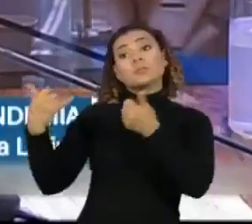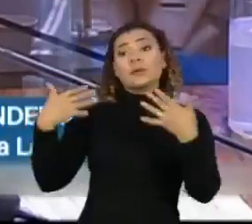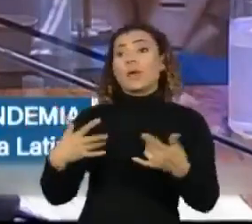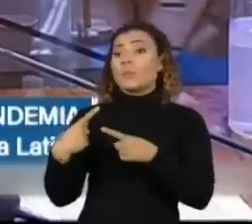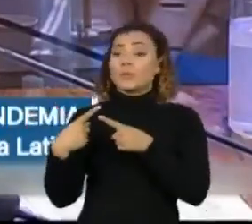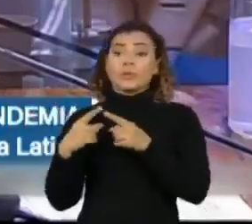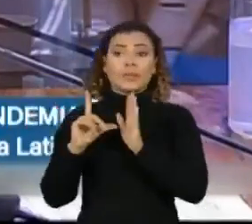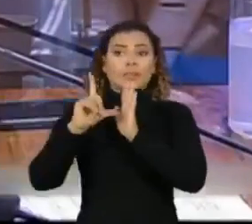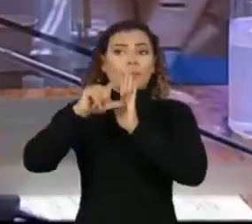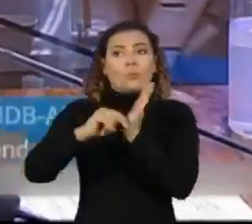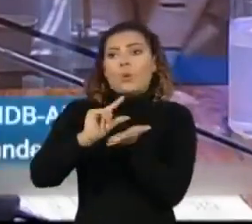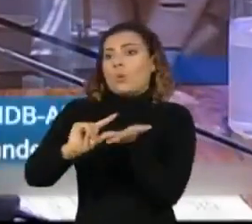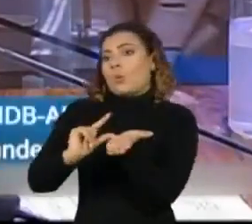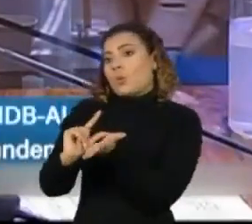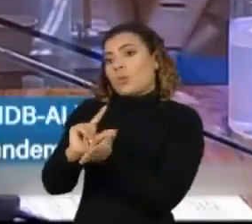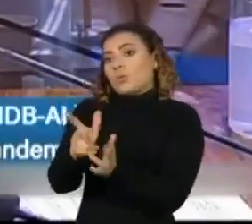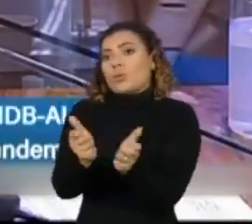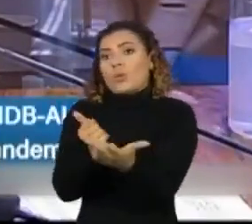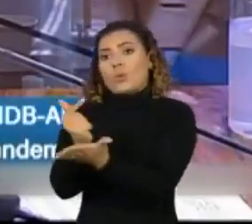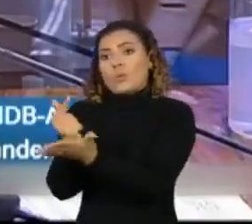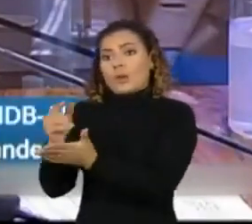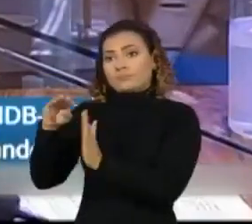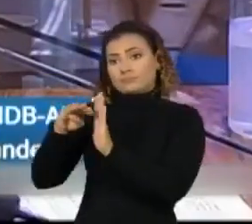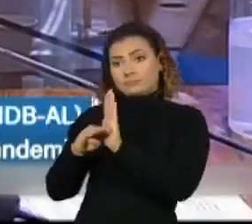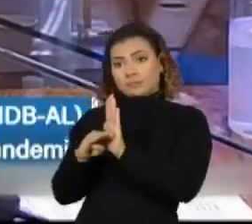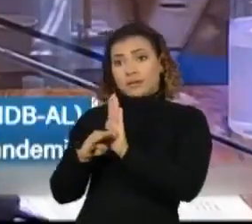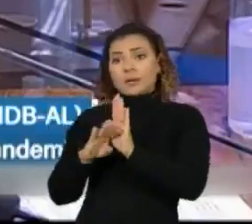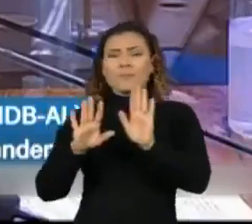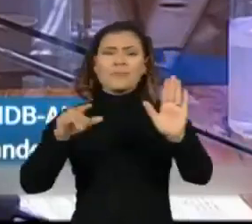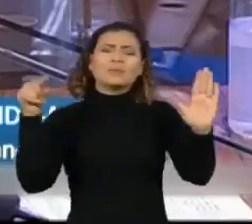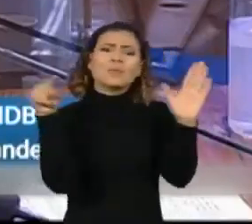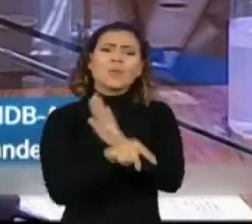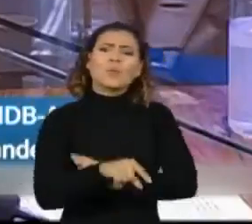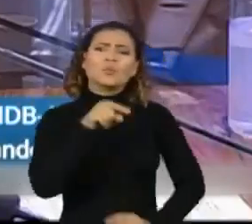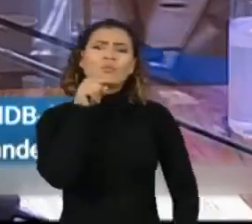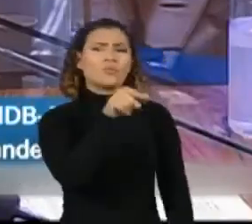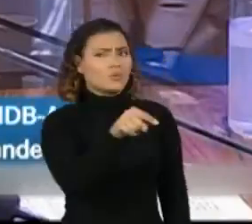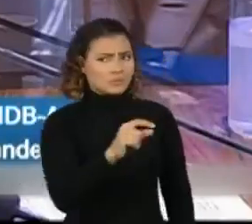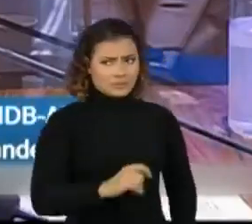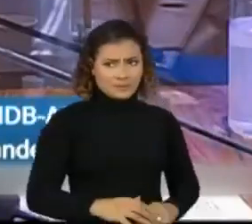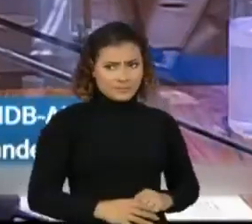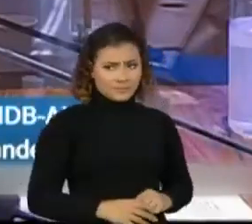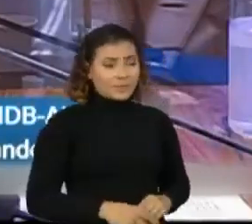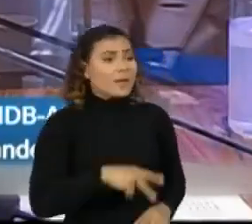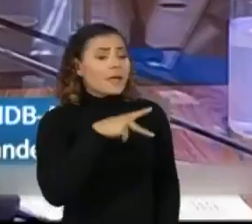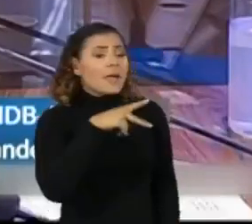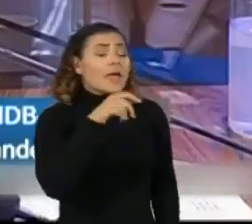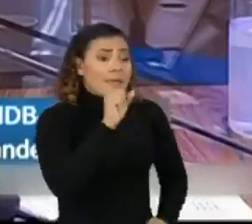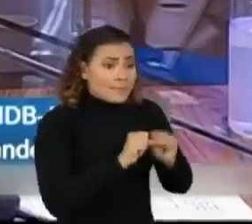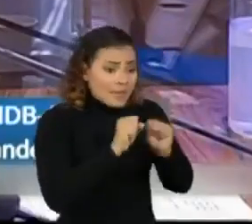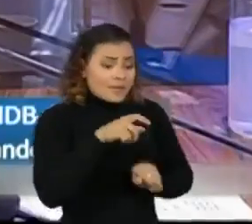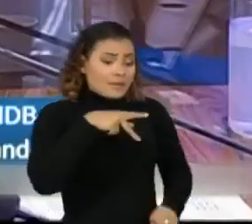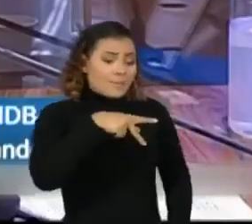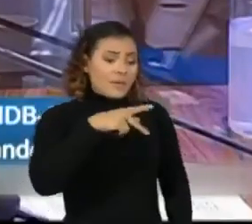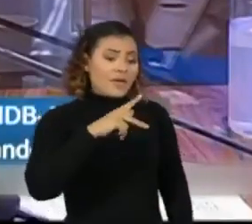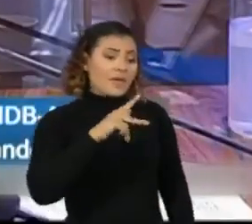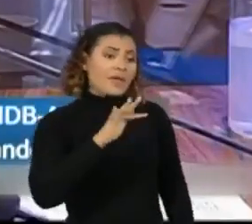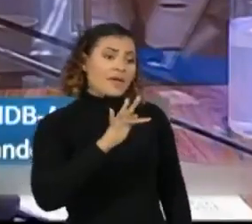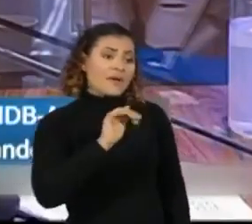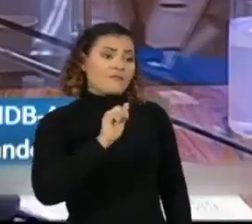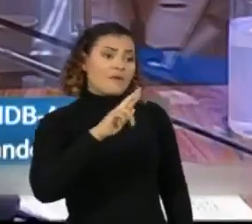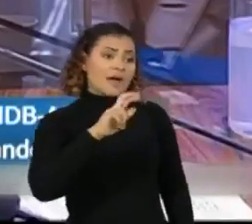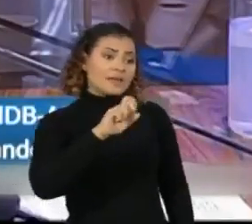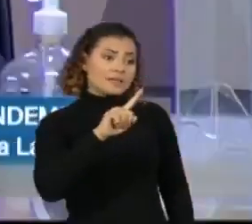a demora na compra do produto. Pergunta, vossa senhoria, como a Pfizer recebeu essa declaração do então